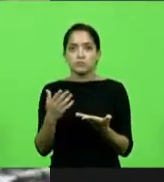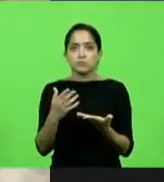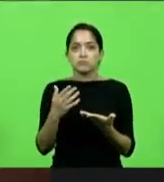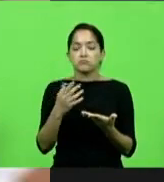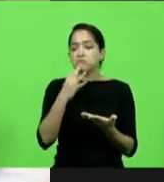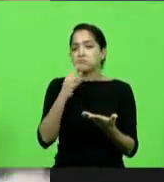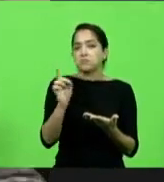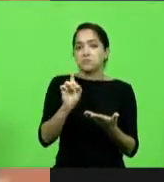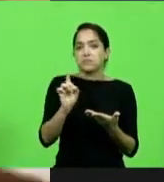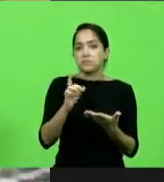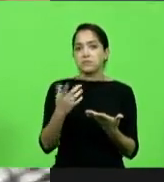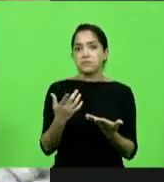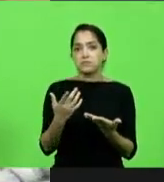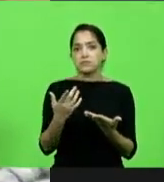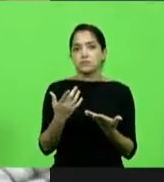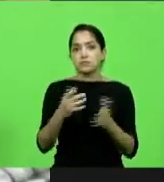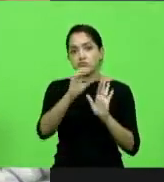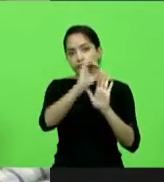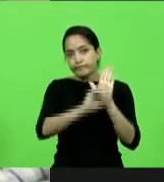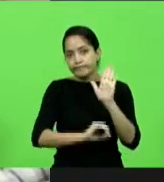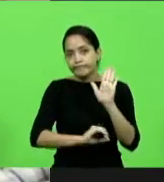as razões do ofício.